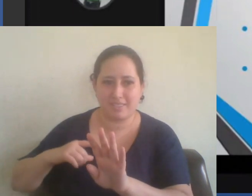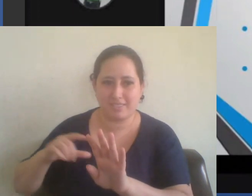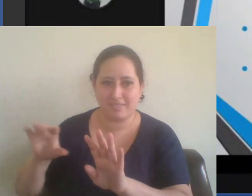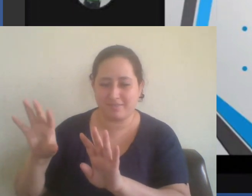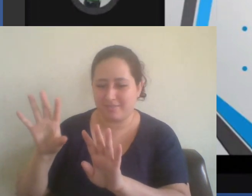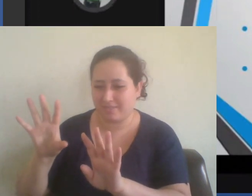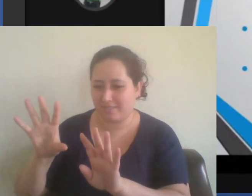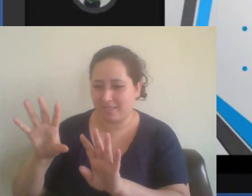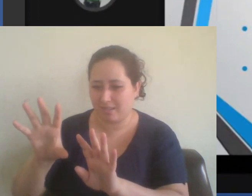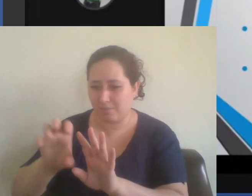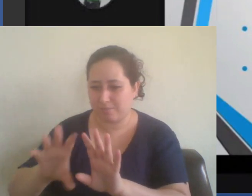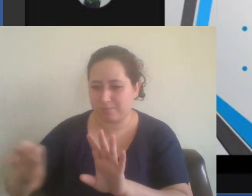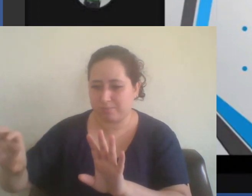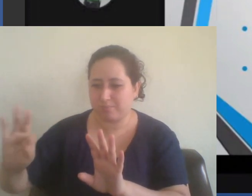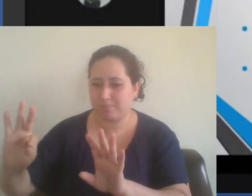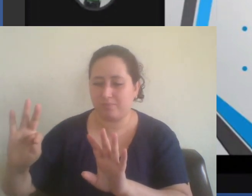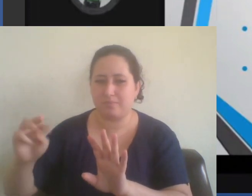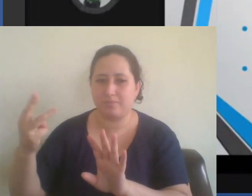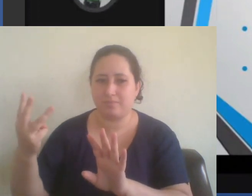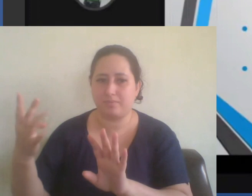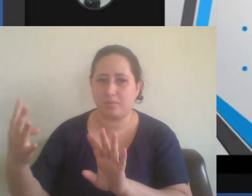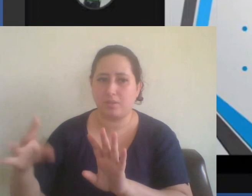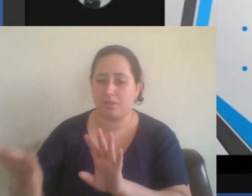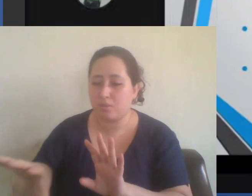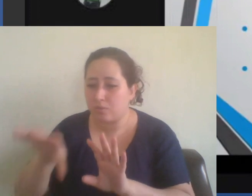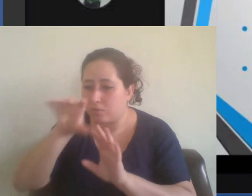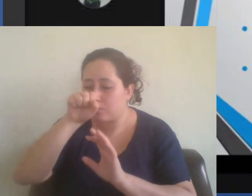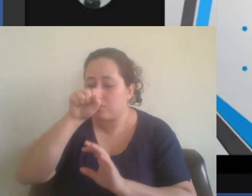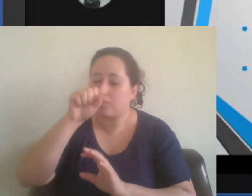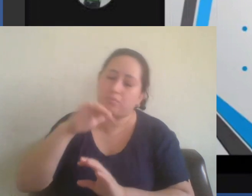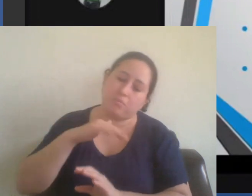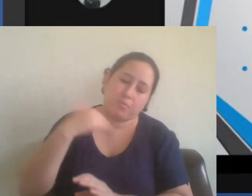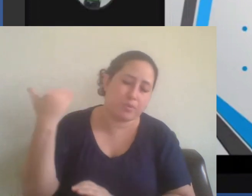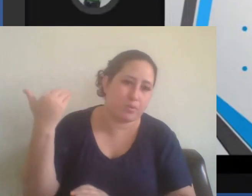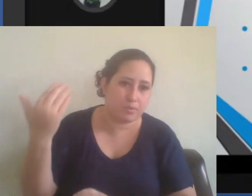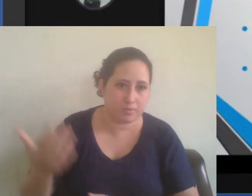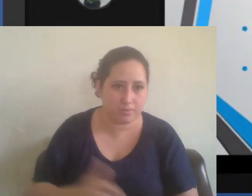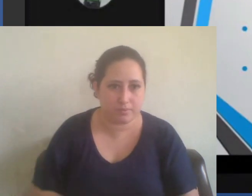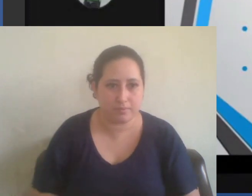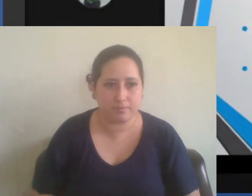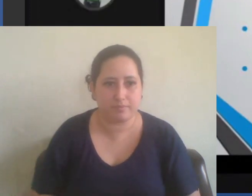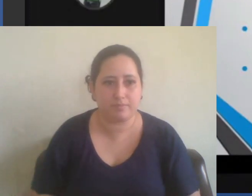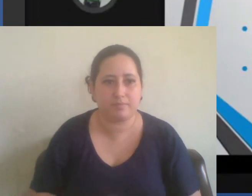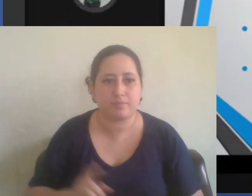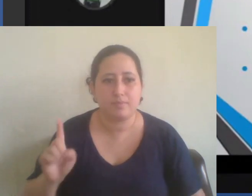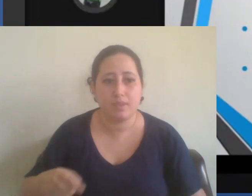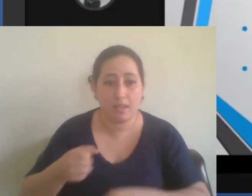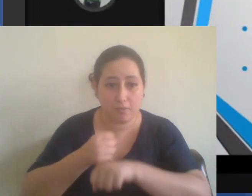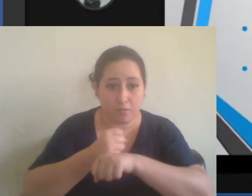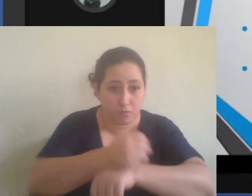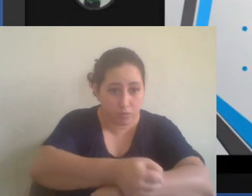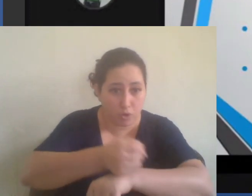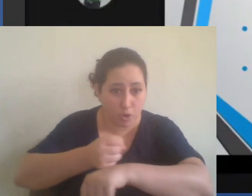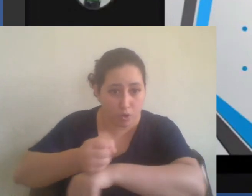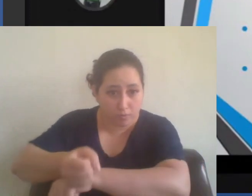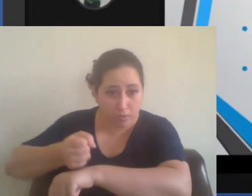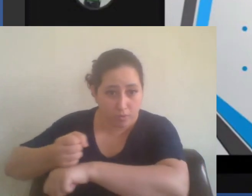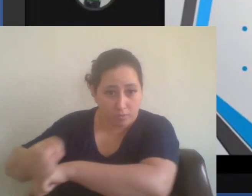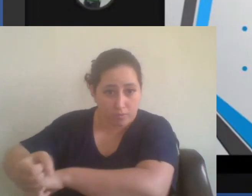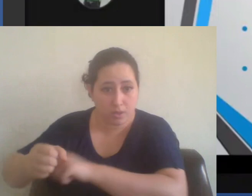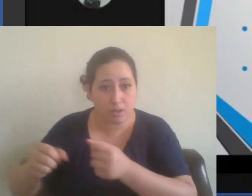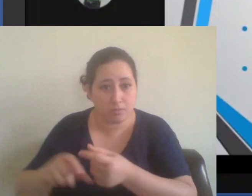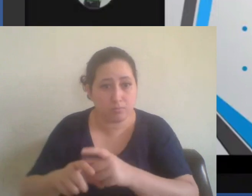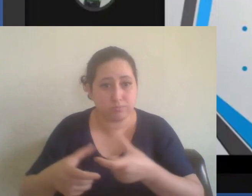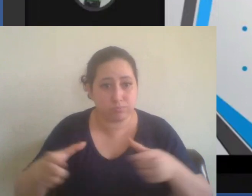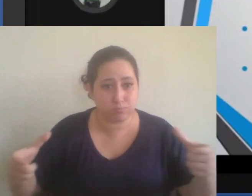vamos dizer violações generalizadas do qual as violações praticadas pelos